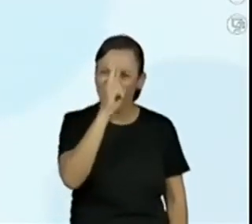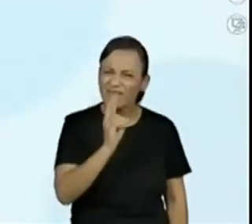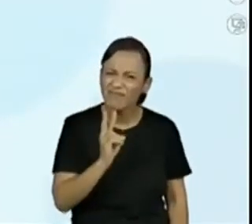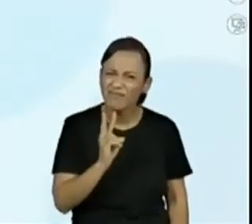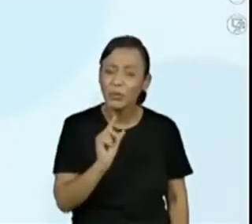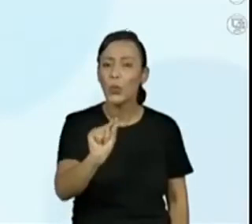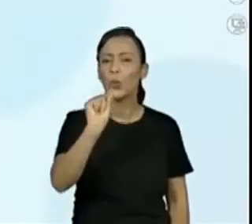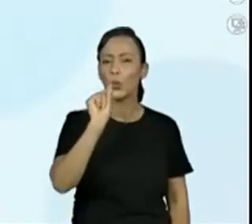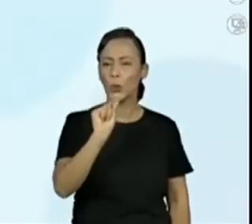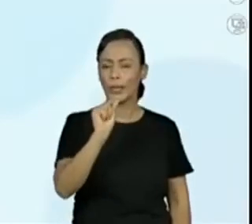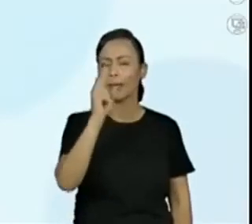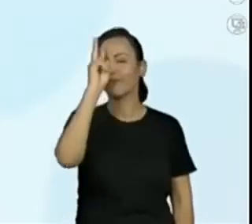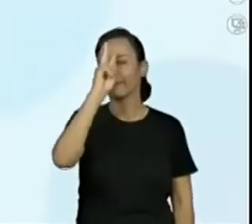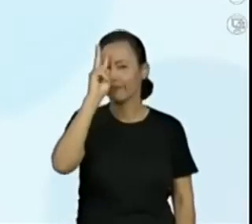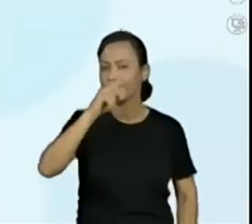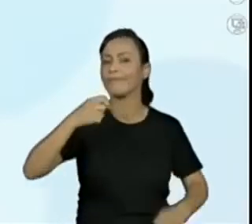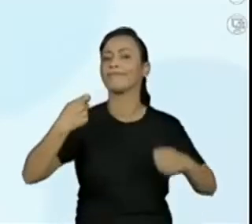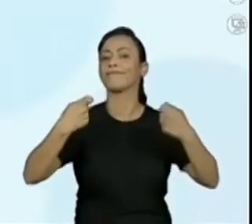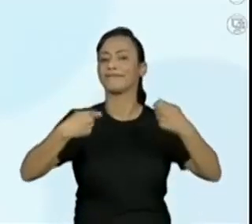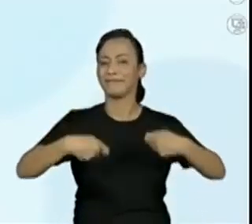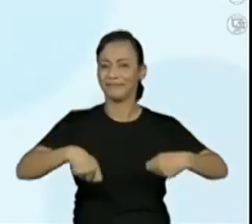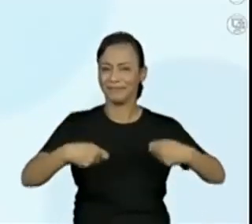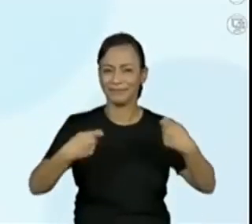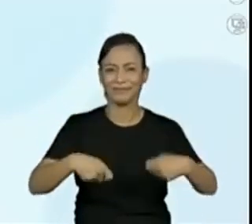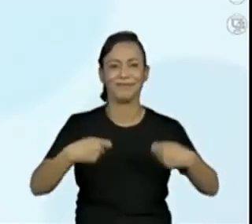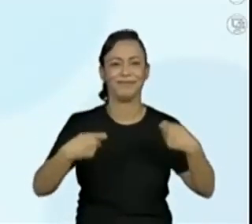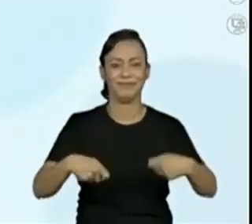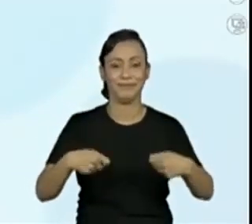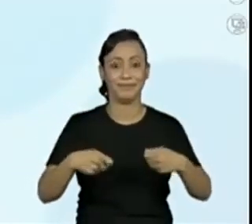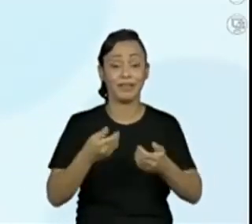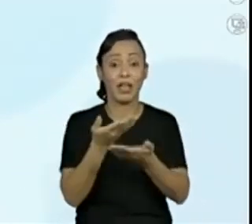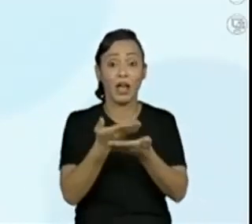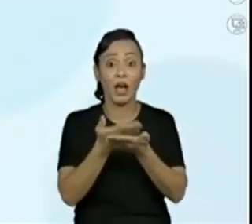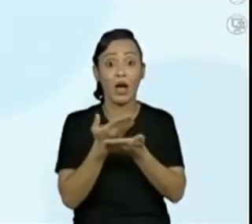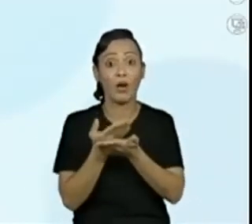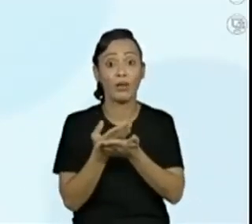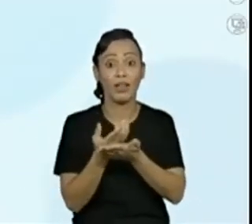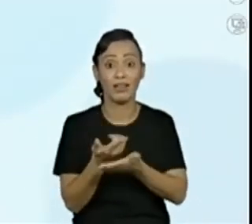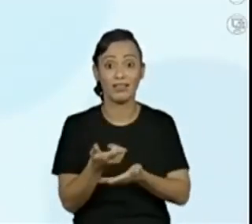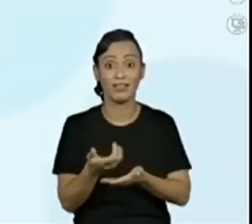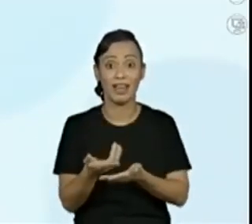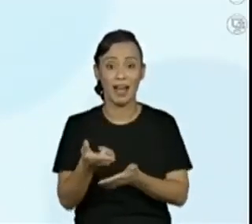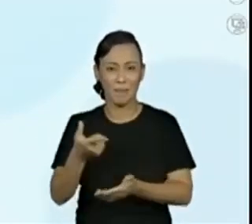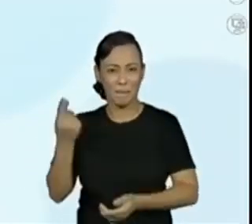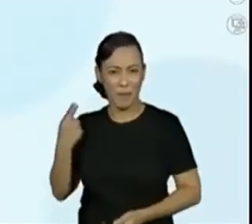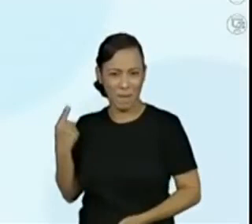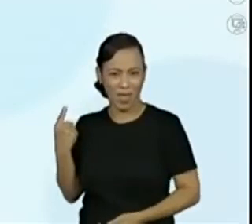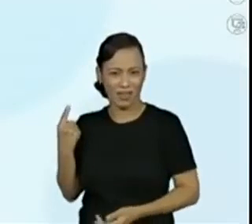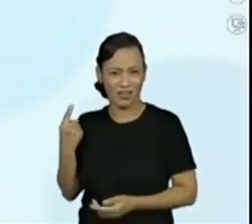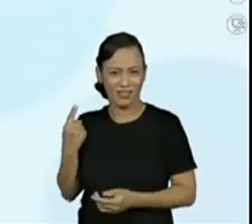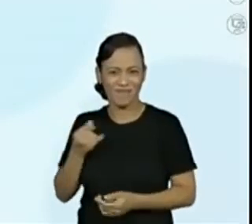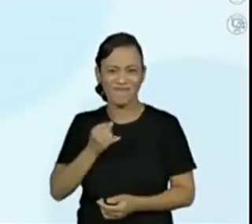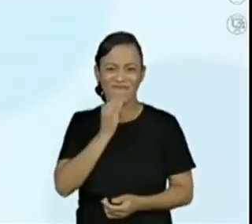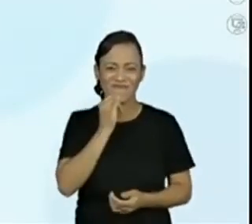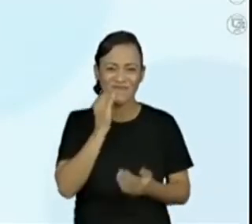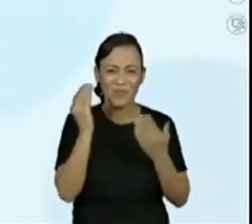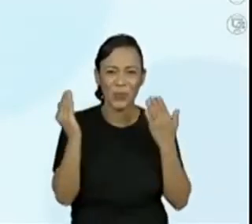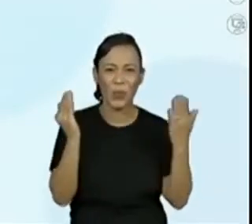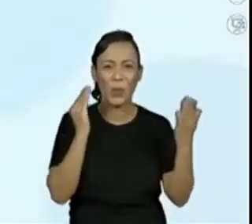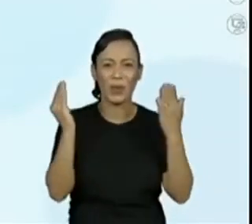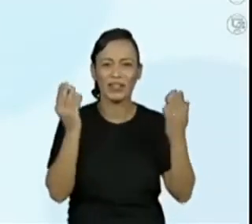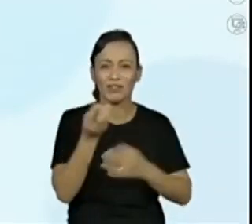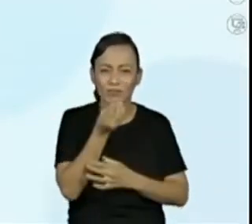O que a gente vai lembrar agora aqui? A gente acabou de ver ali na outra aula, aquela ilustração do quê? Da